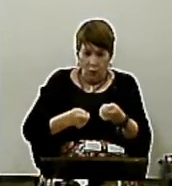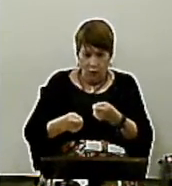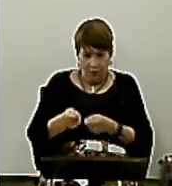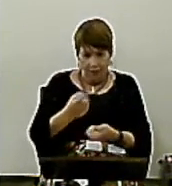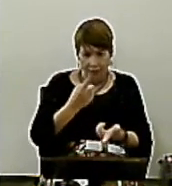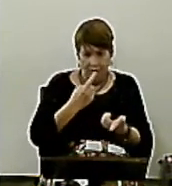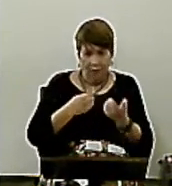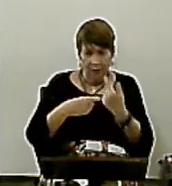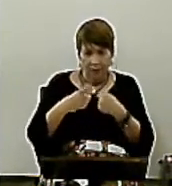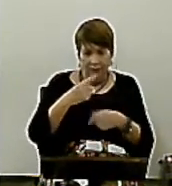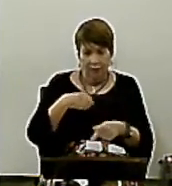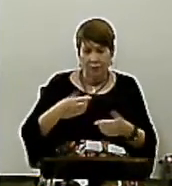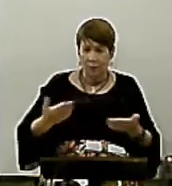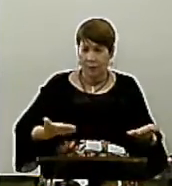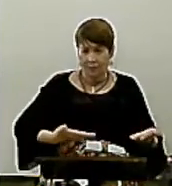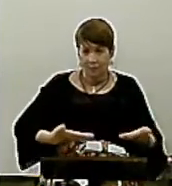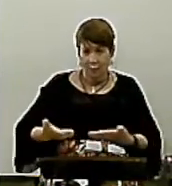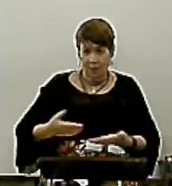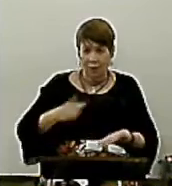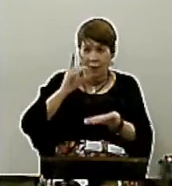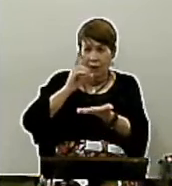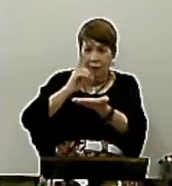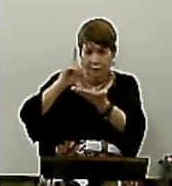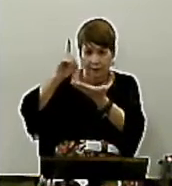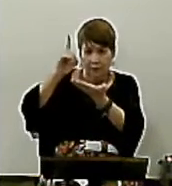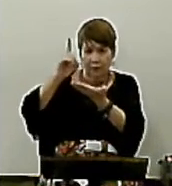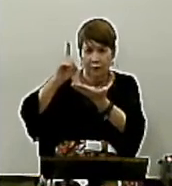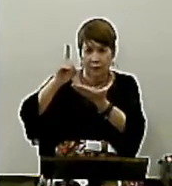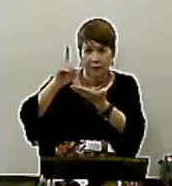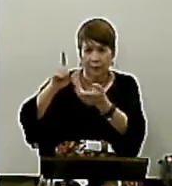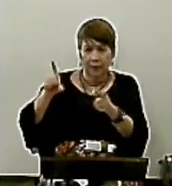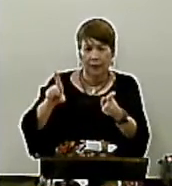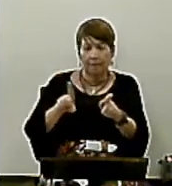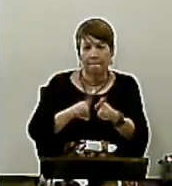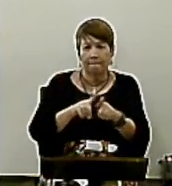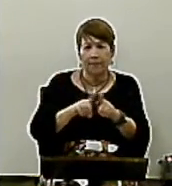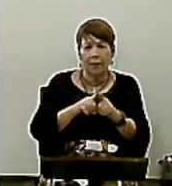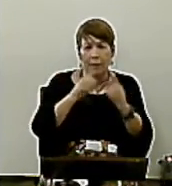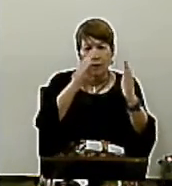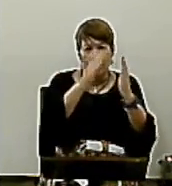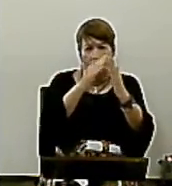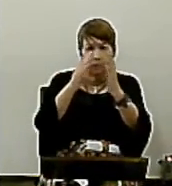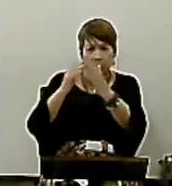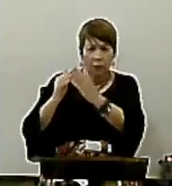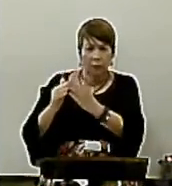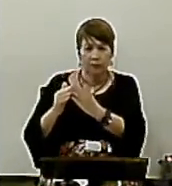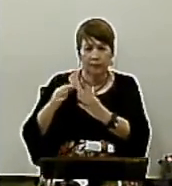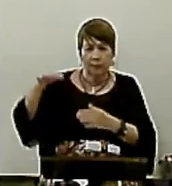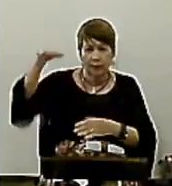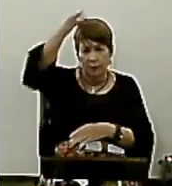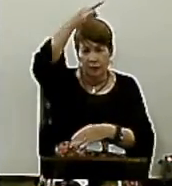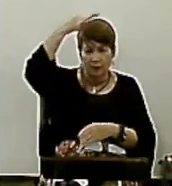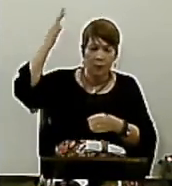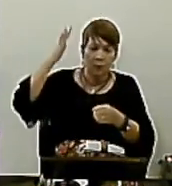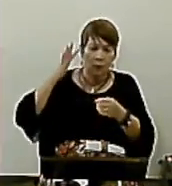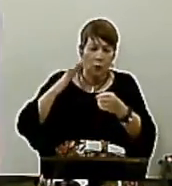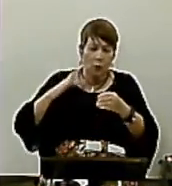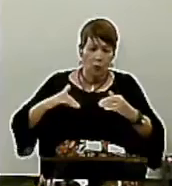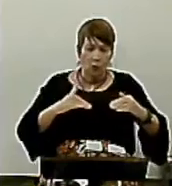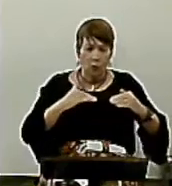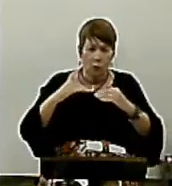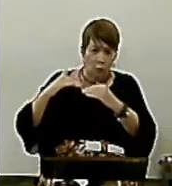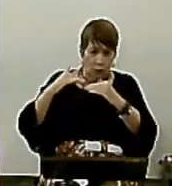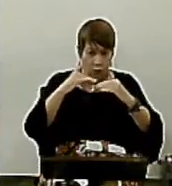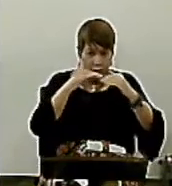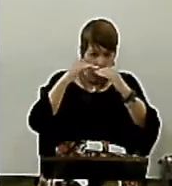Para servir A Deus E ao próximo Ser cheios Do Espírito É ser sóbrios E não